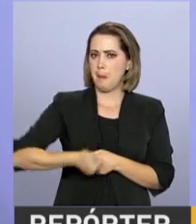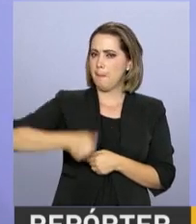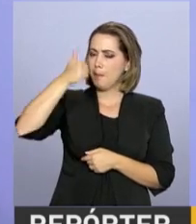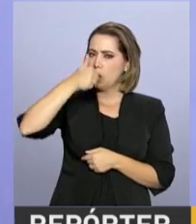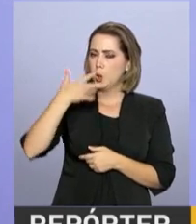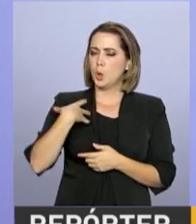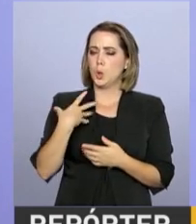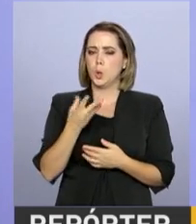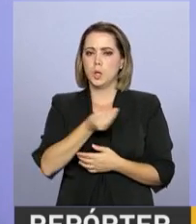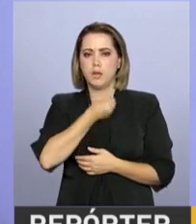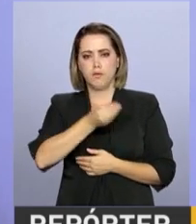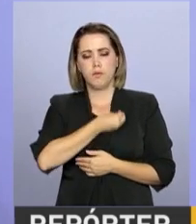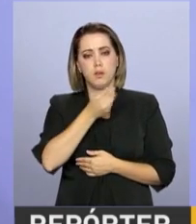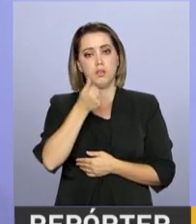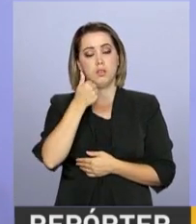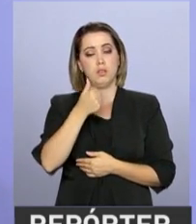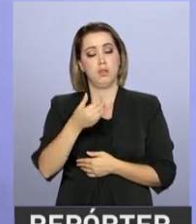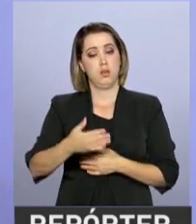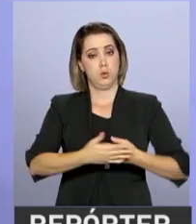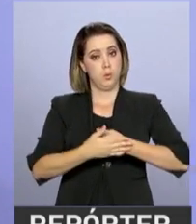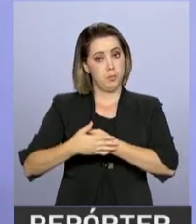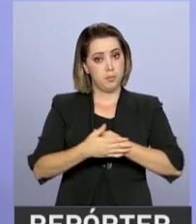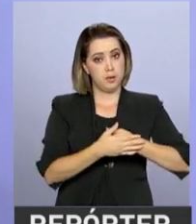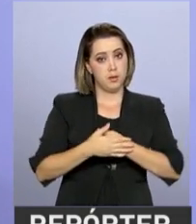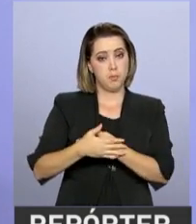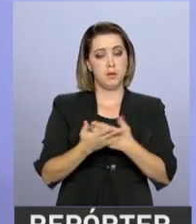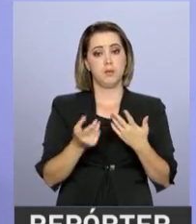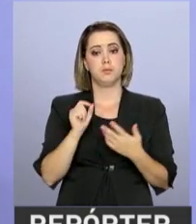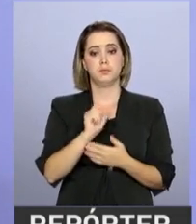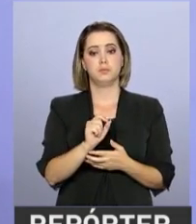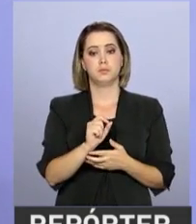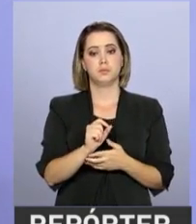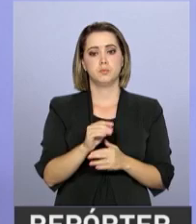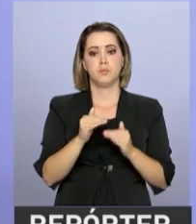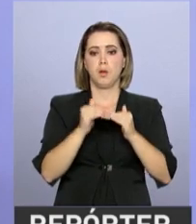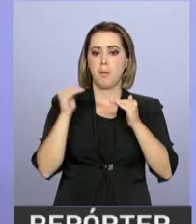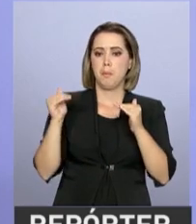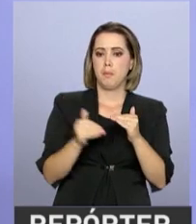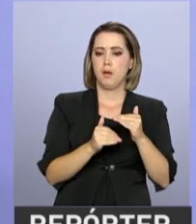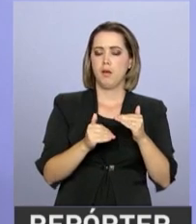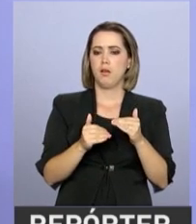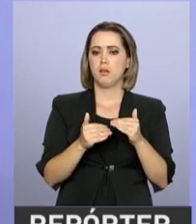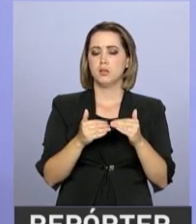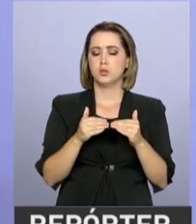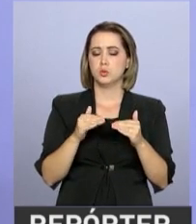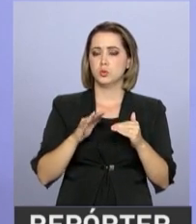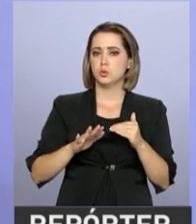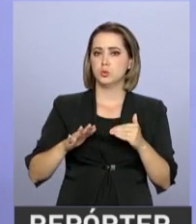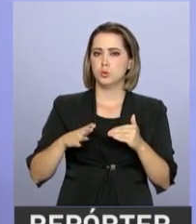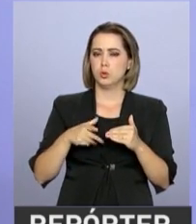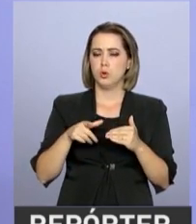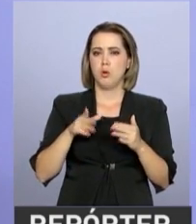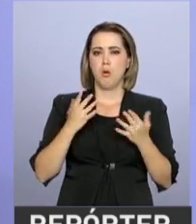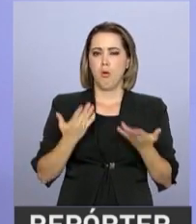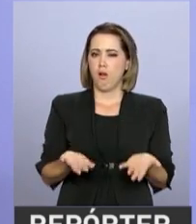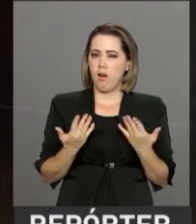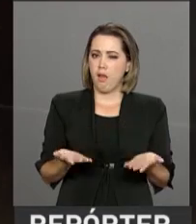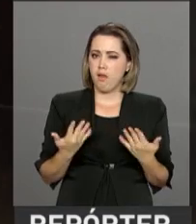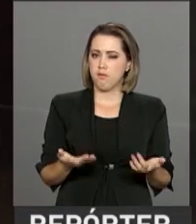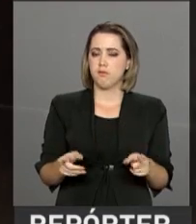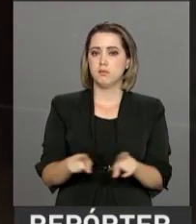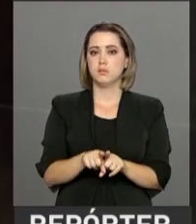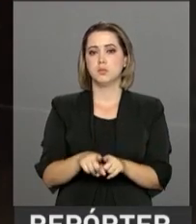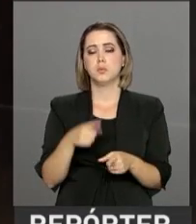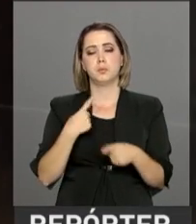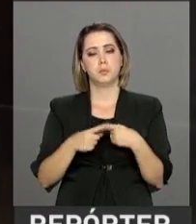menor risco de internação em UTI, prematuridade, baixo peso e de desenvolver problemas respiratórios.